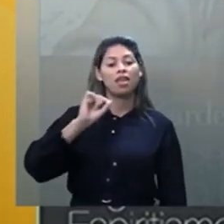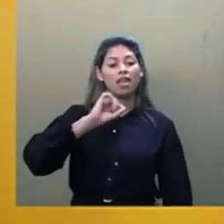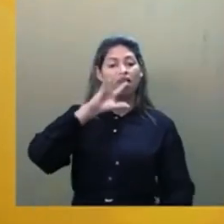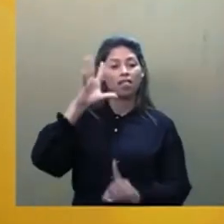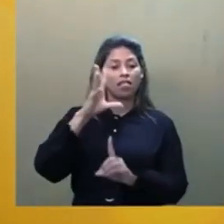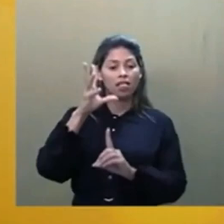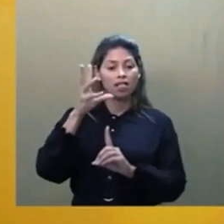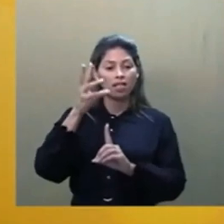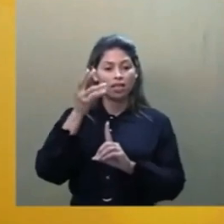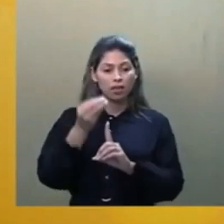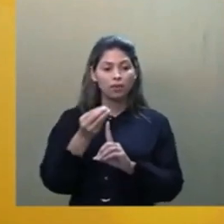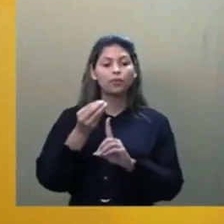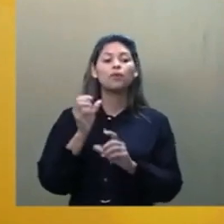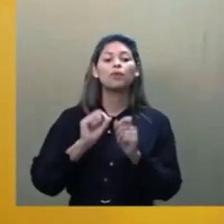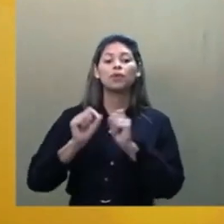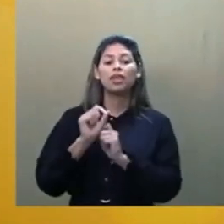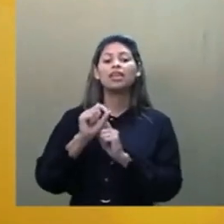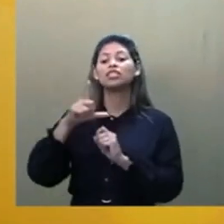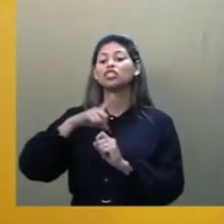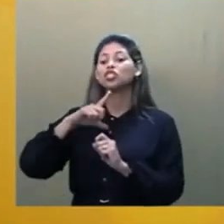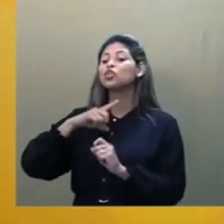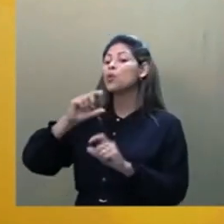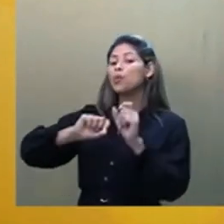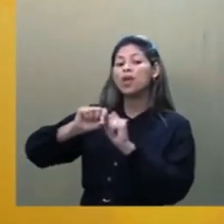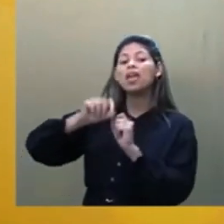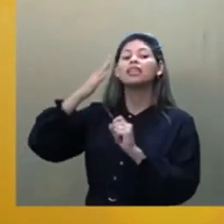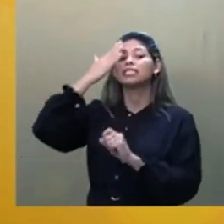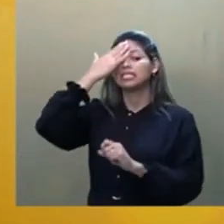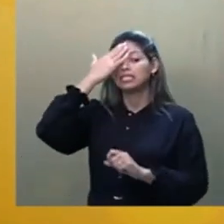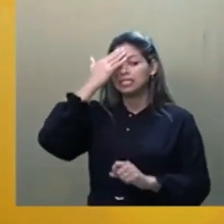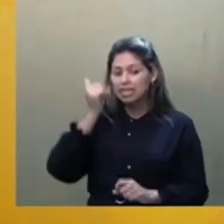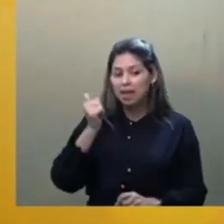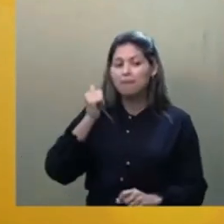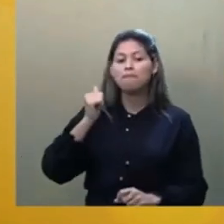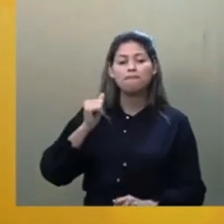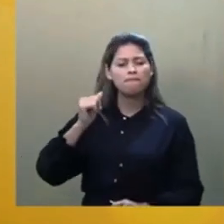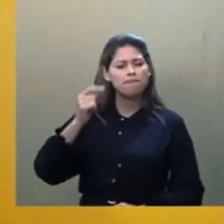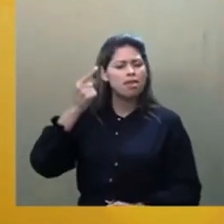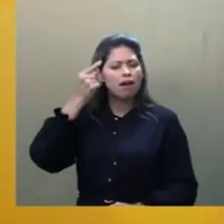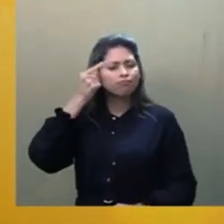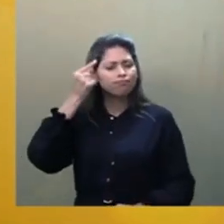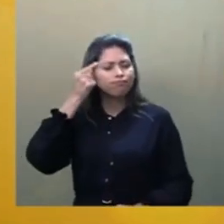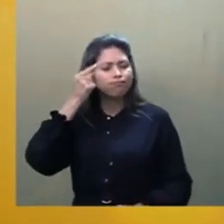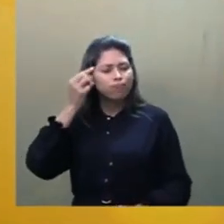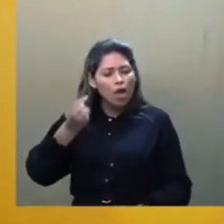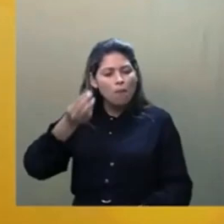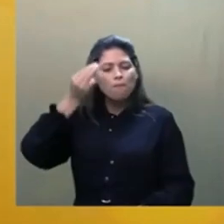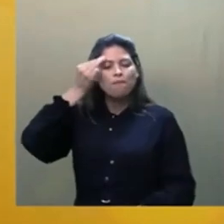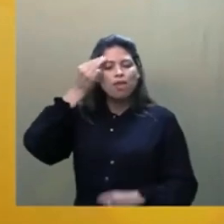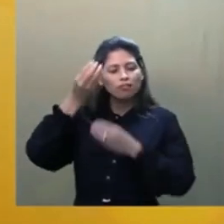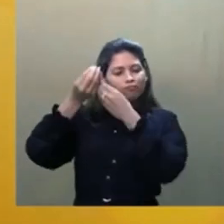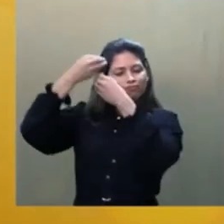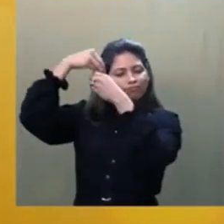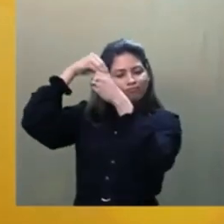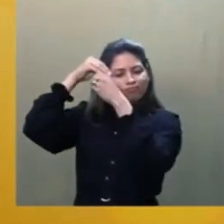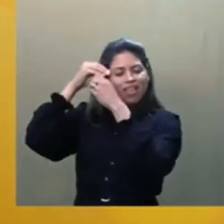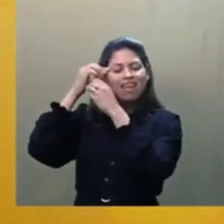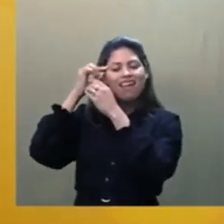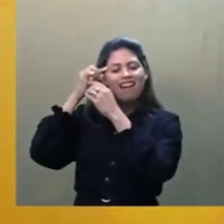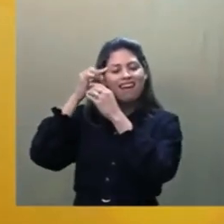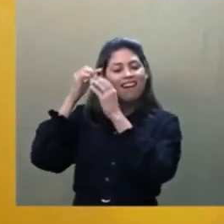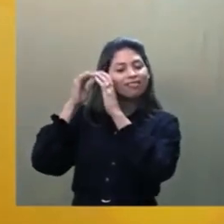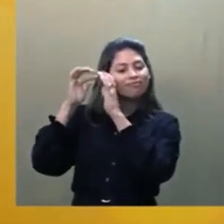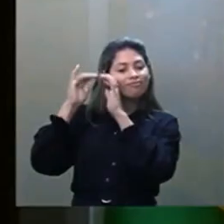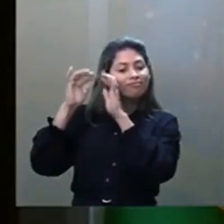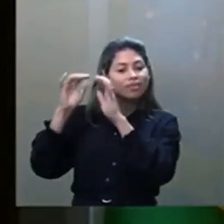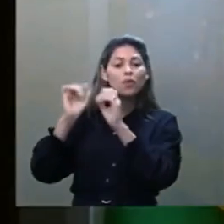o Evangelho, ele sabia de cor, ele dizia, dizem seus biógrafos, que ele tinha memorizado o Evangelho